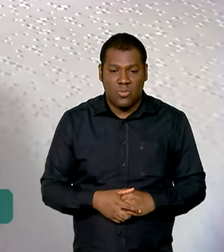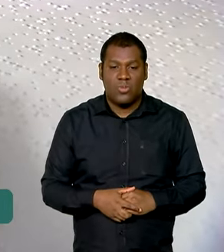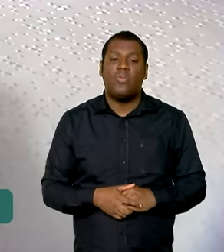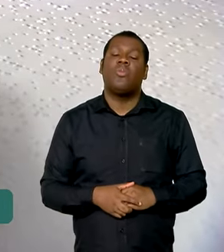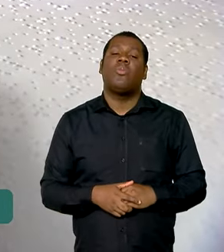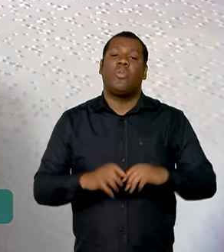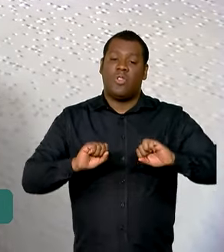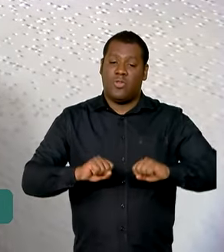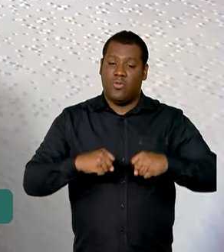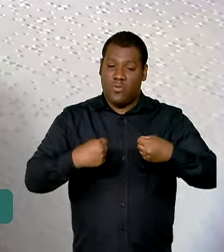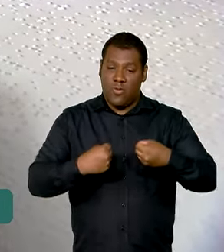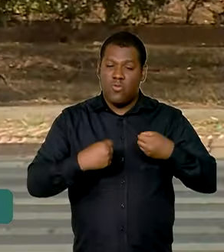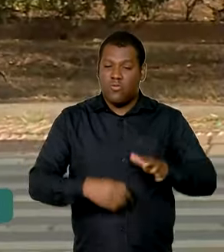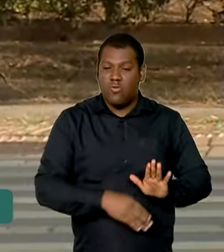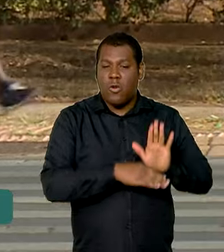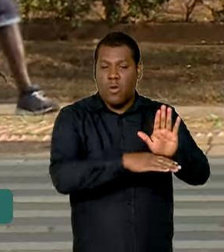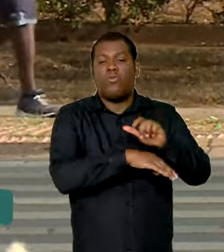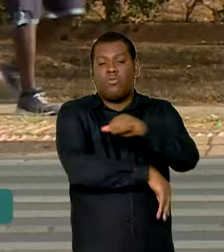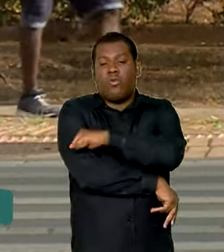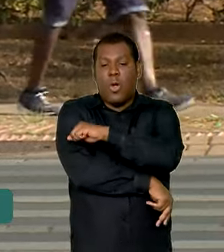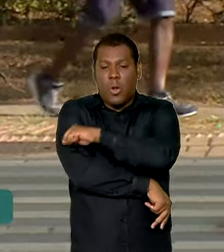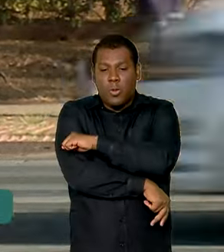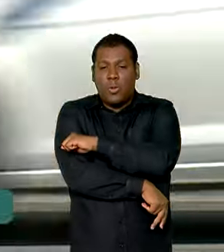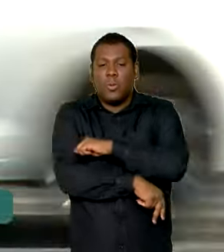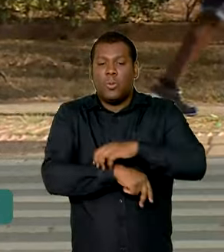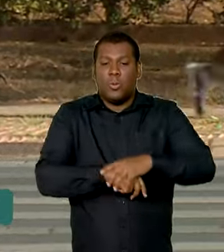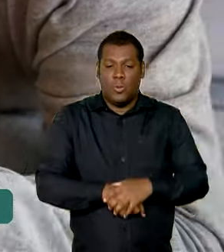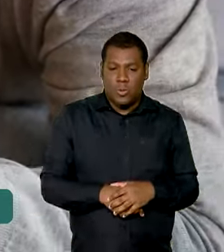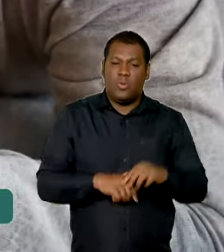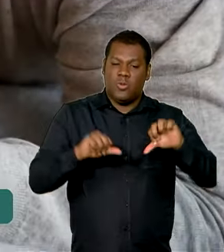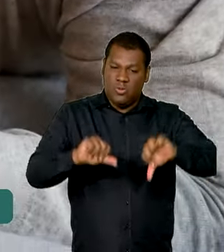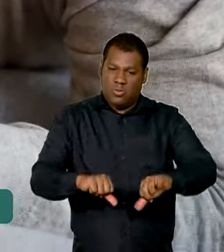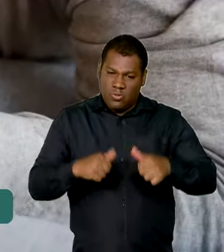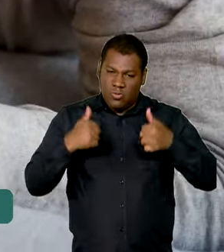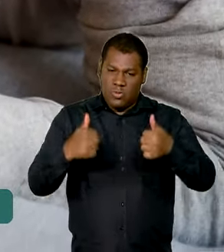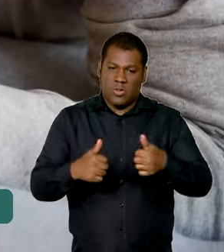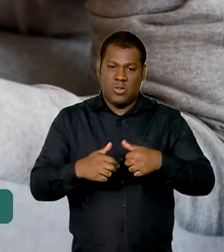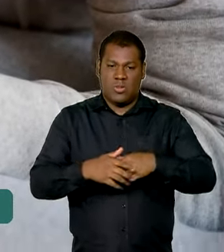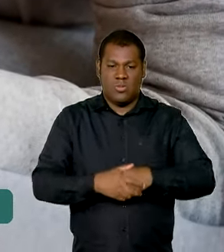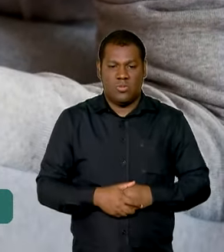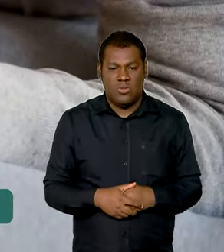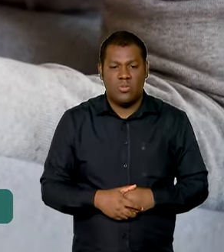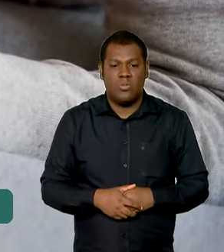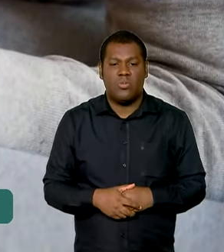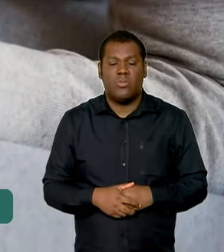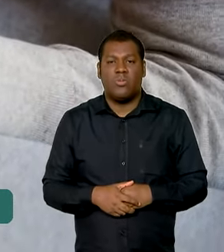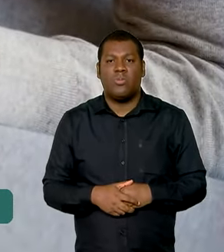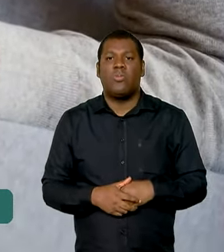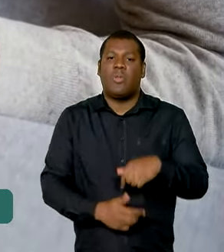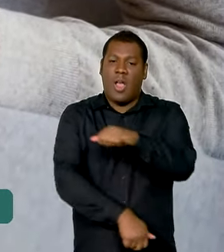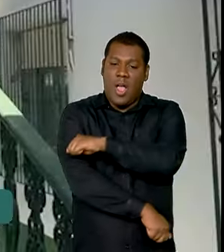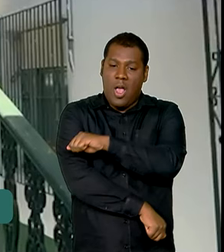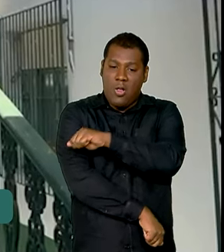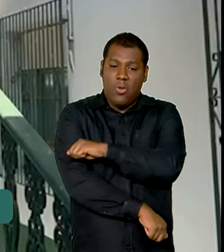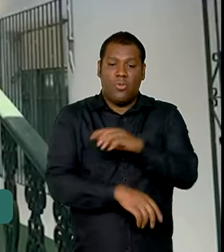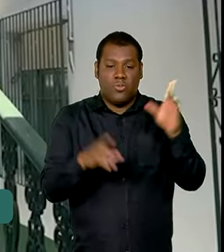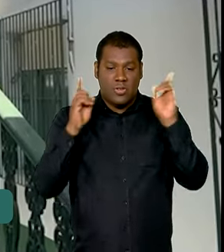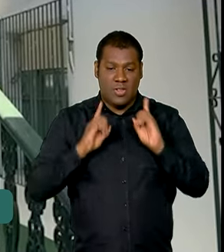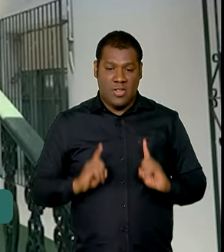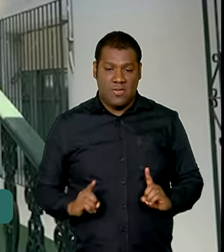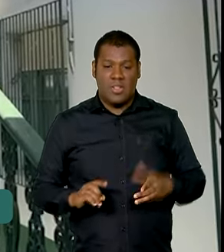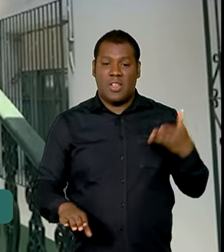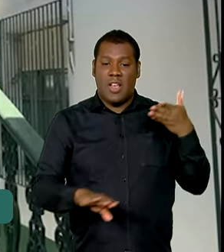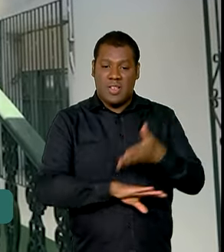esforço para que os estudantes consigam superar as barreiras que impõem o exercício da cidadania. Essa